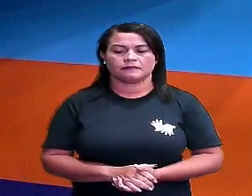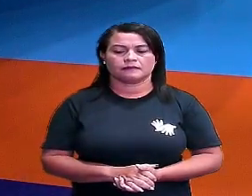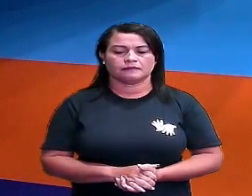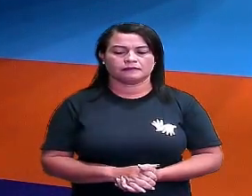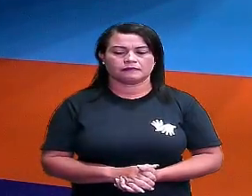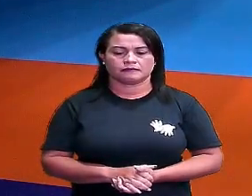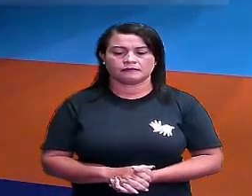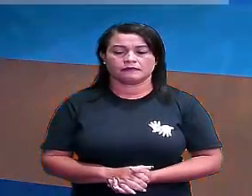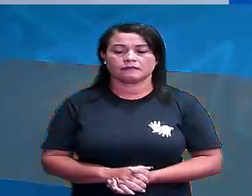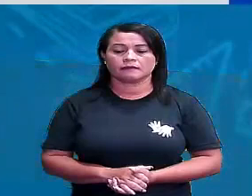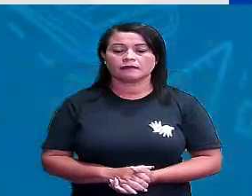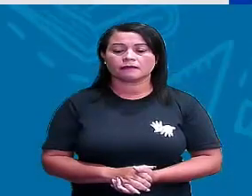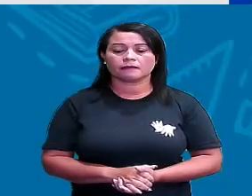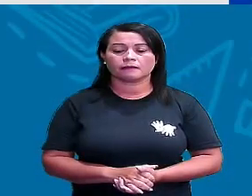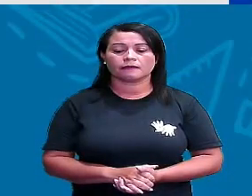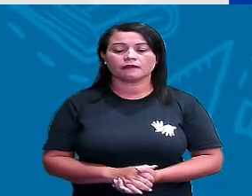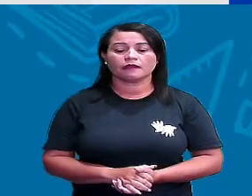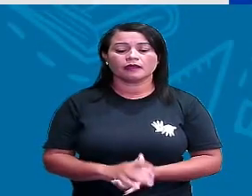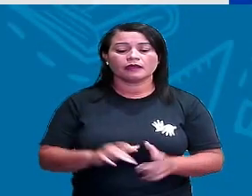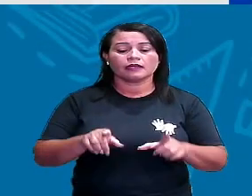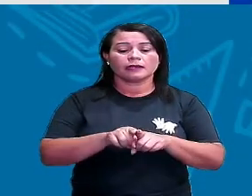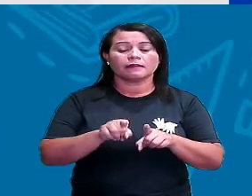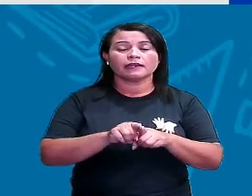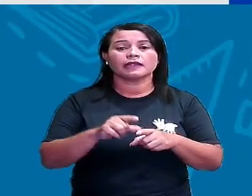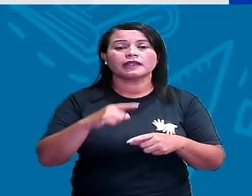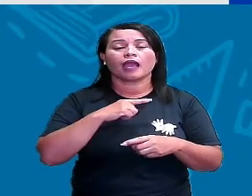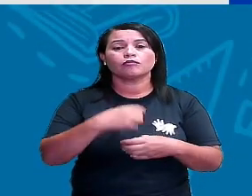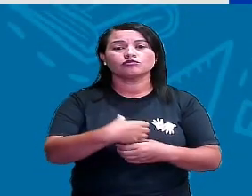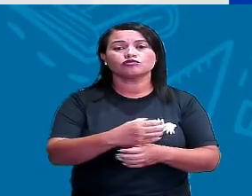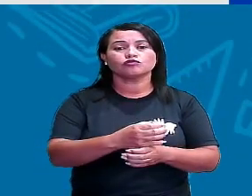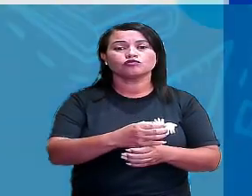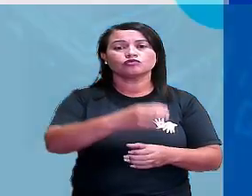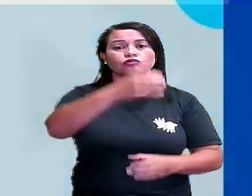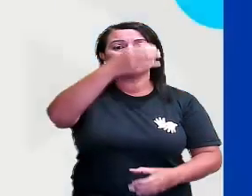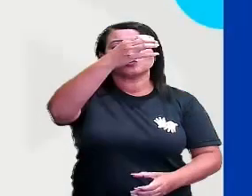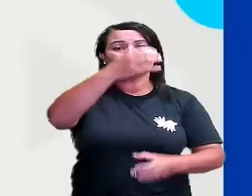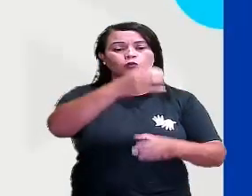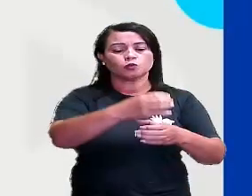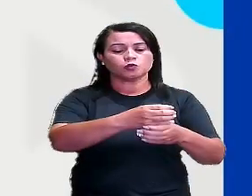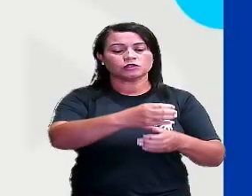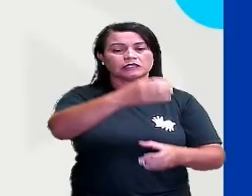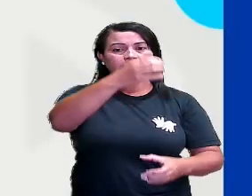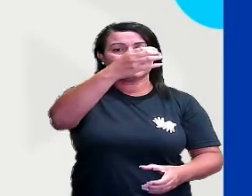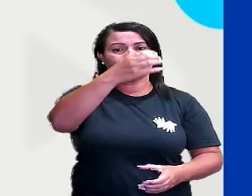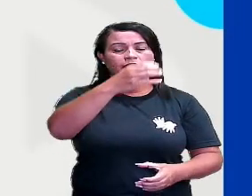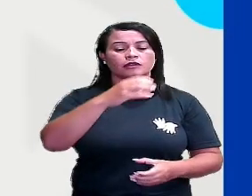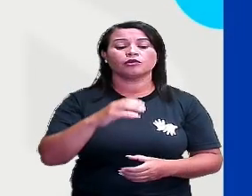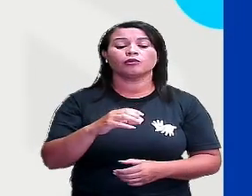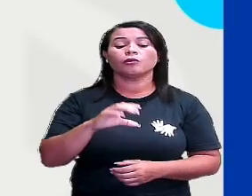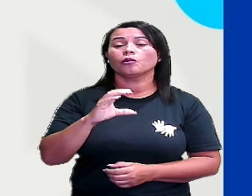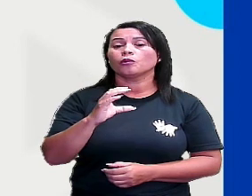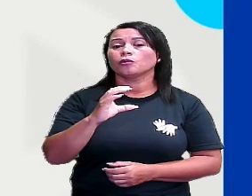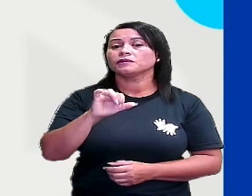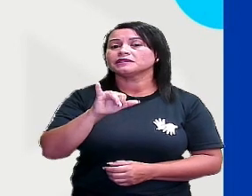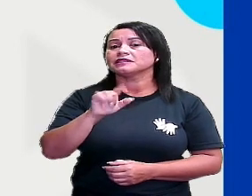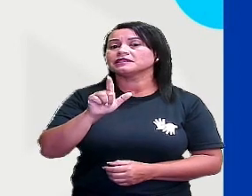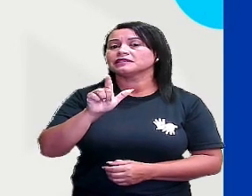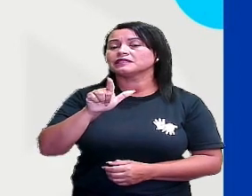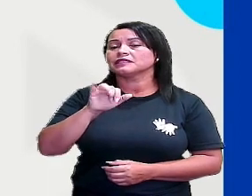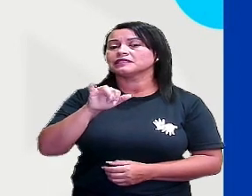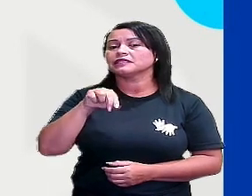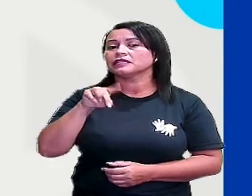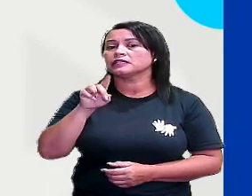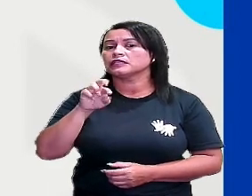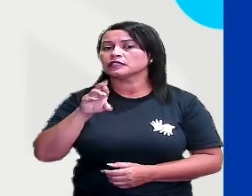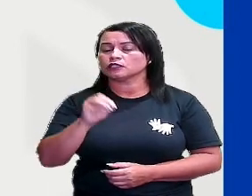geométrico. Então, cilindro. O cilindro é um sólido geométrico alongado e arredondado, formado por